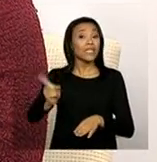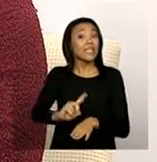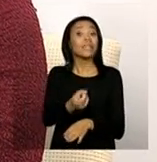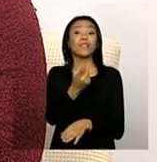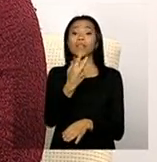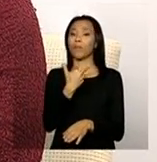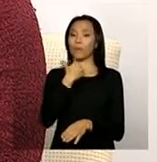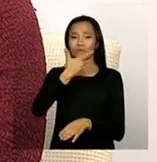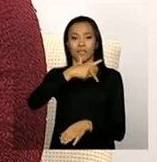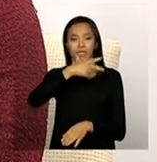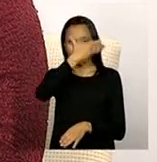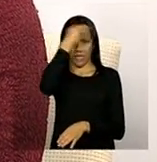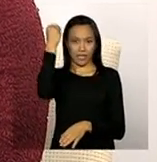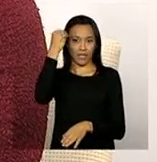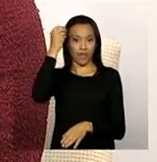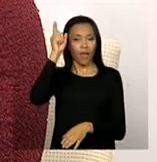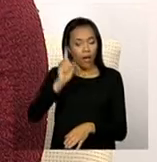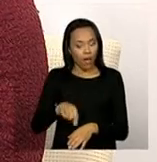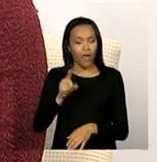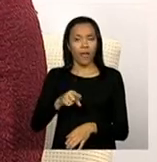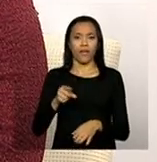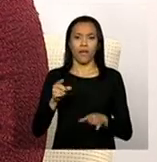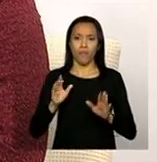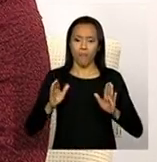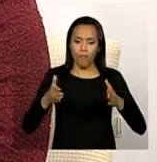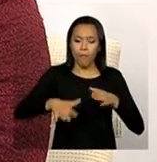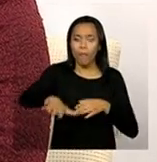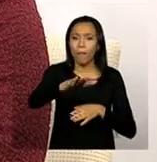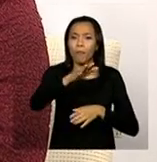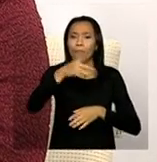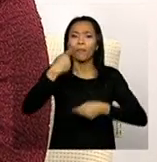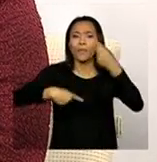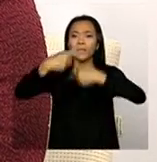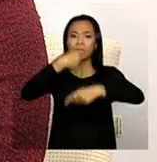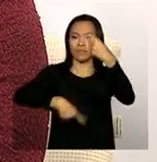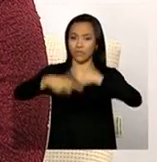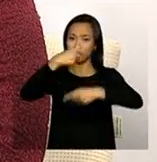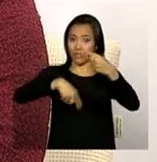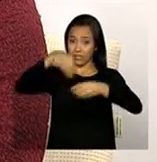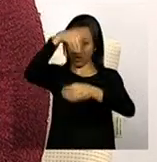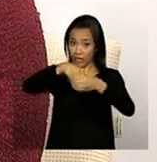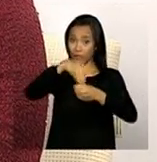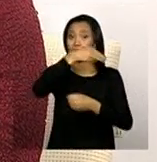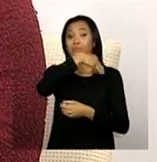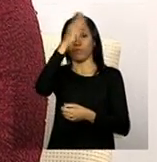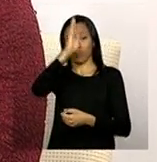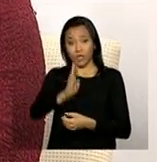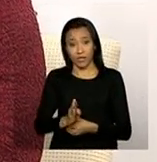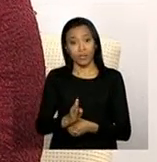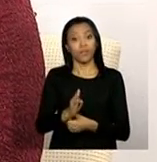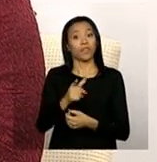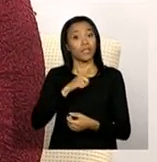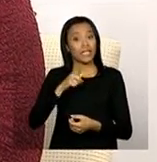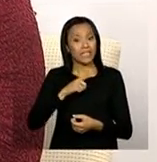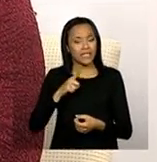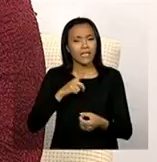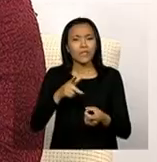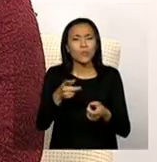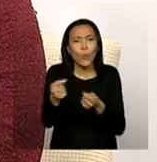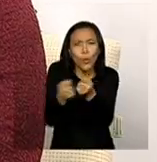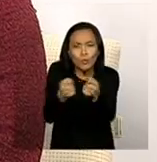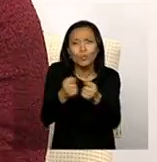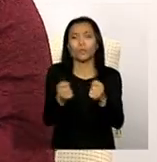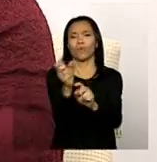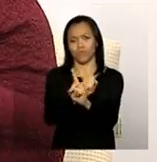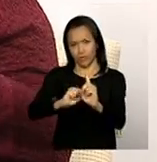área de política pública no Brasil que tem dados do controle social, ou